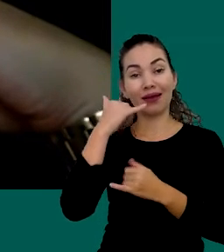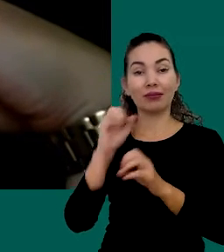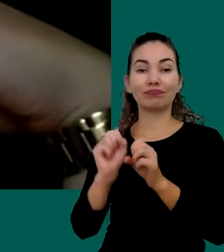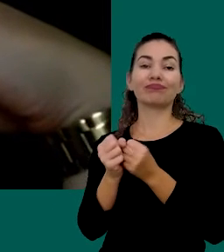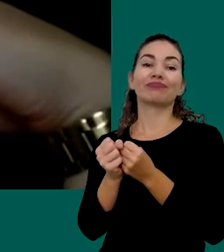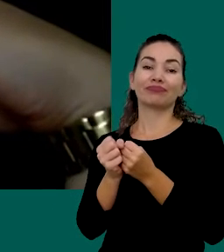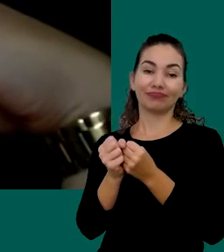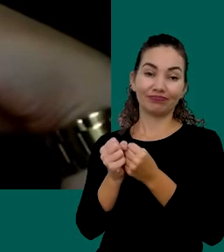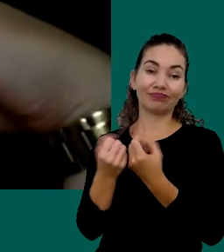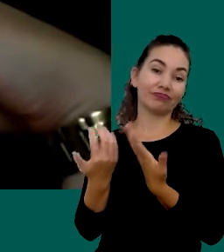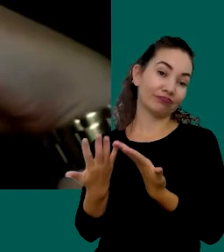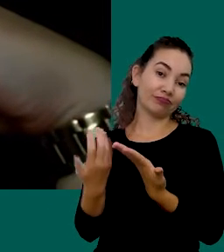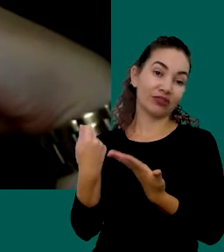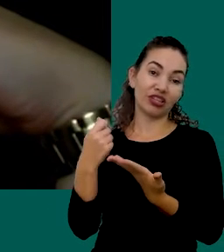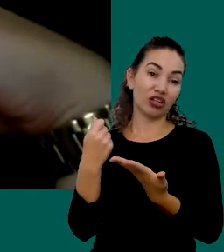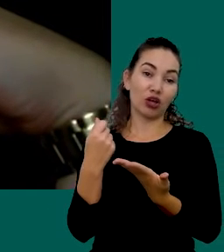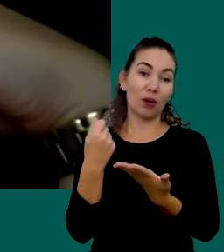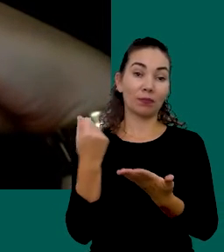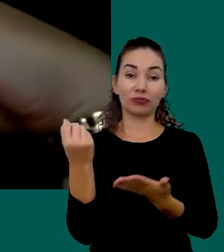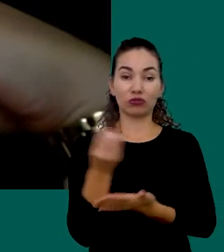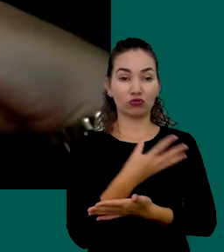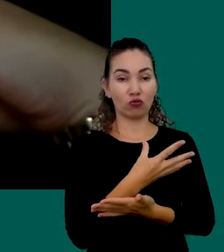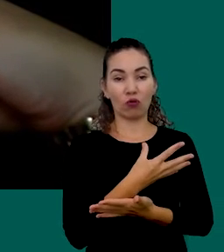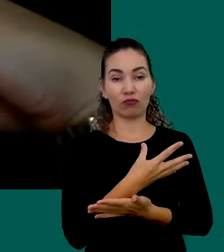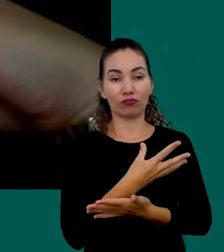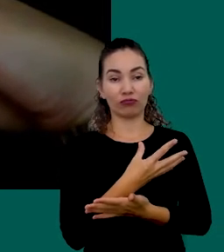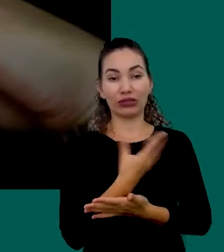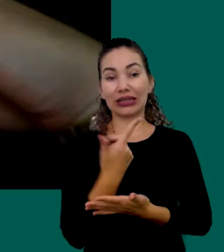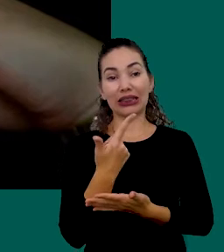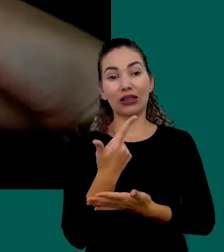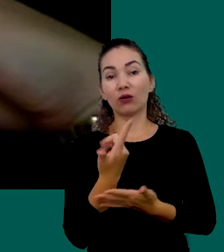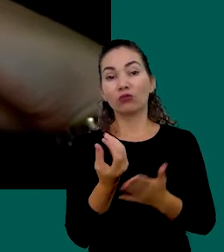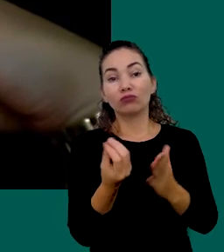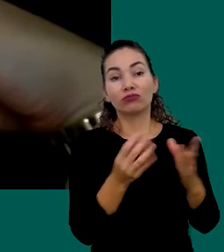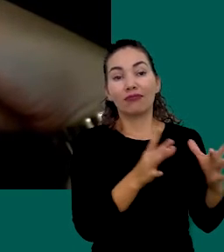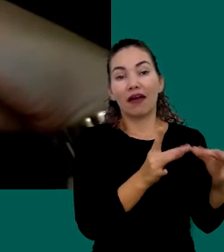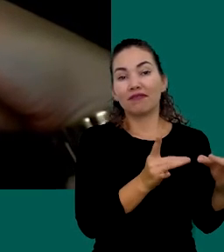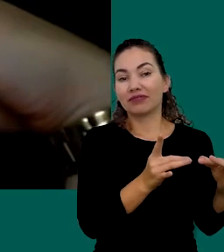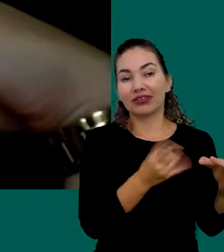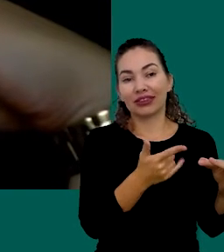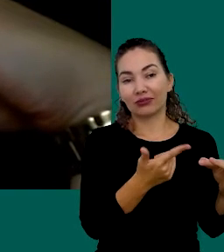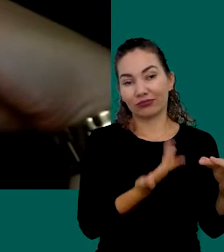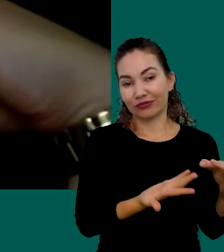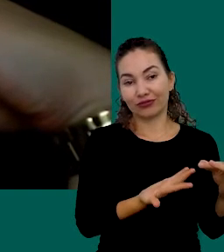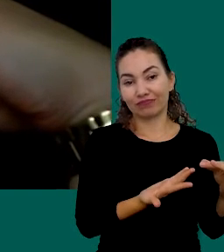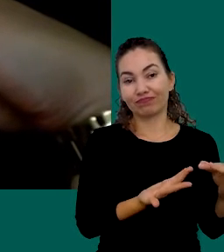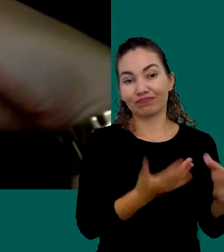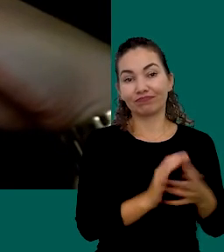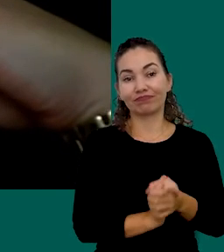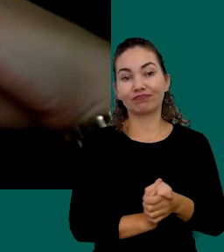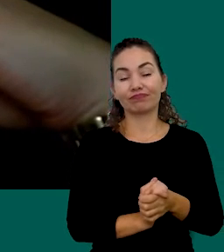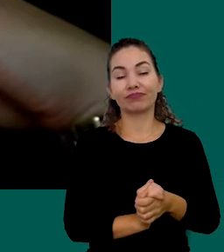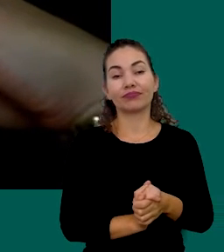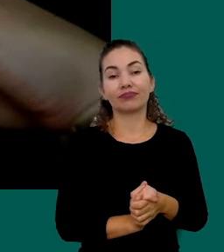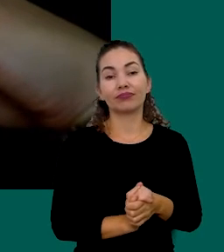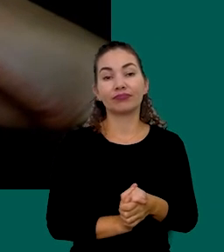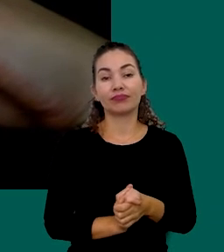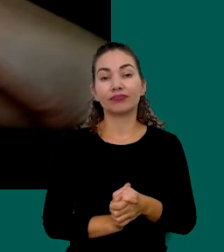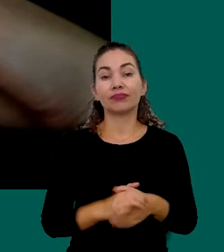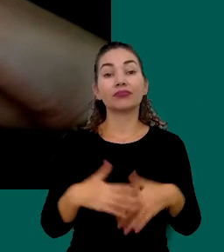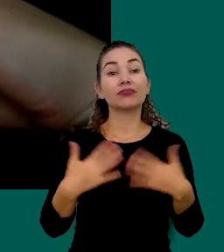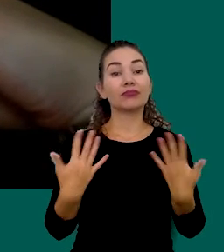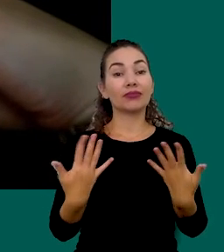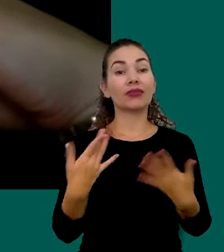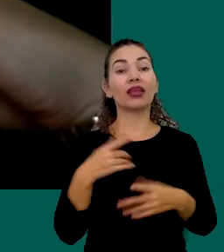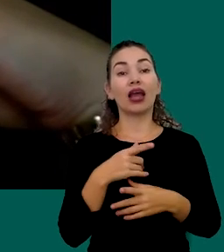Estragou Eu Preciso De Um Novo Não Estava Previsto Essa Despesa Então